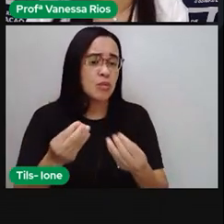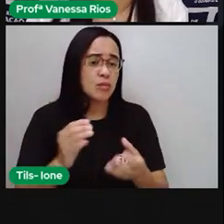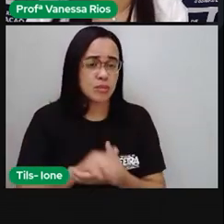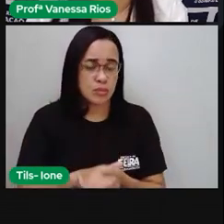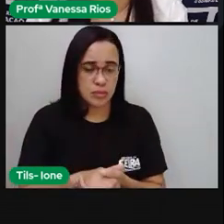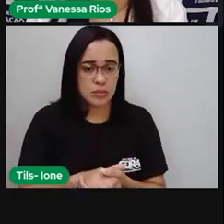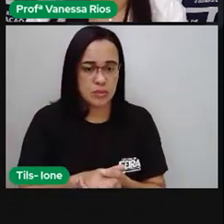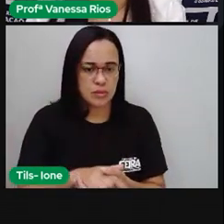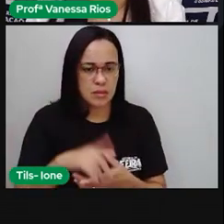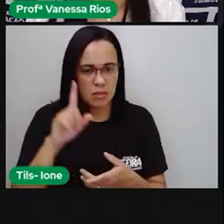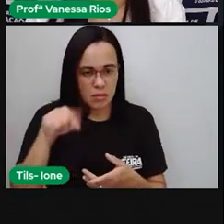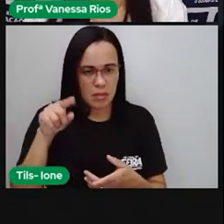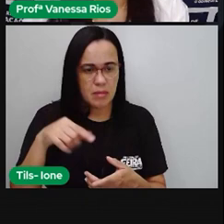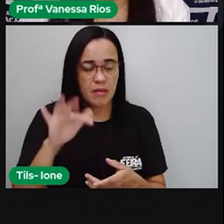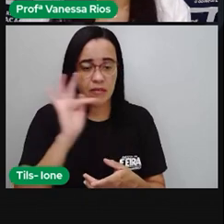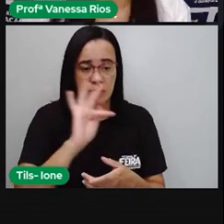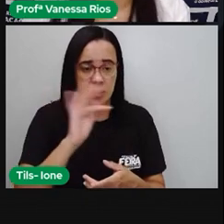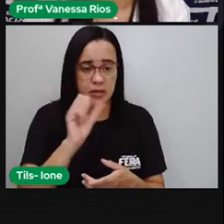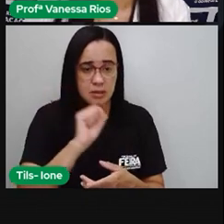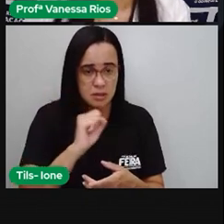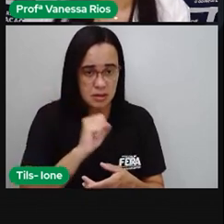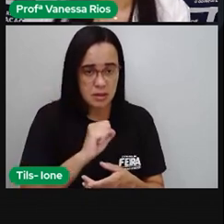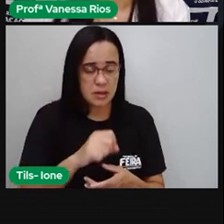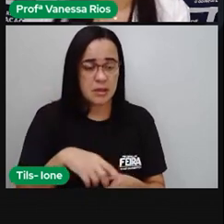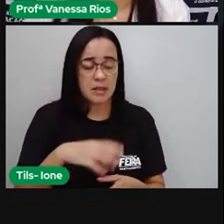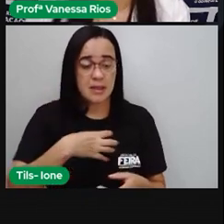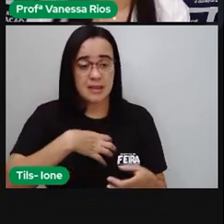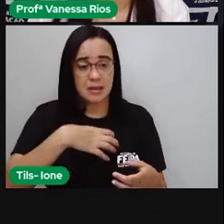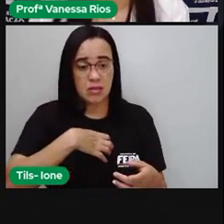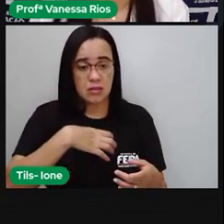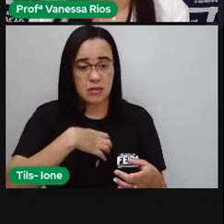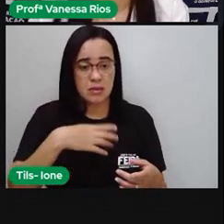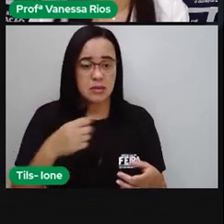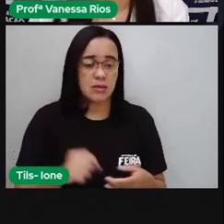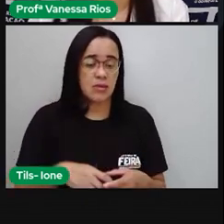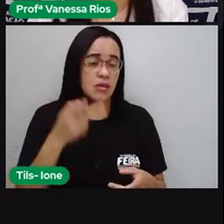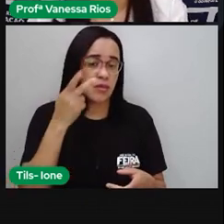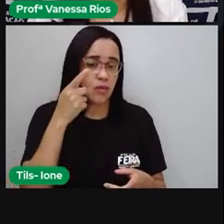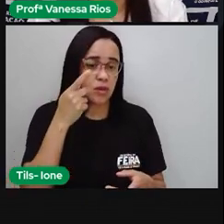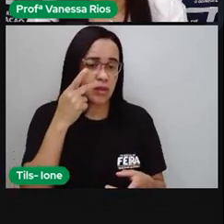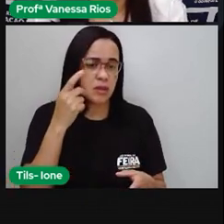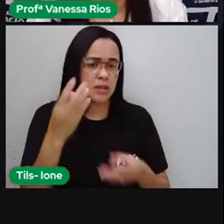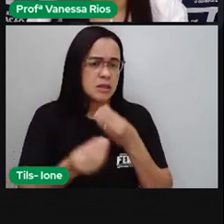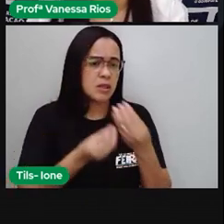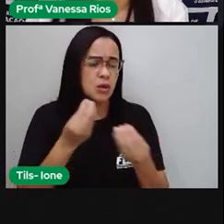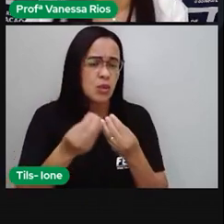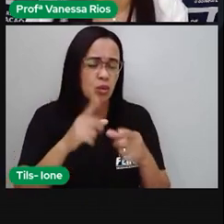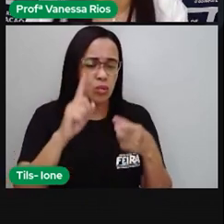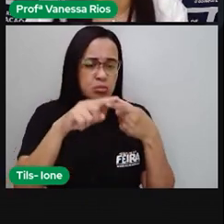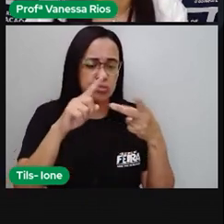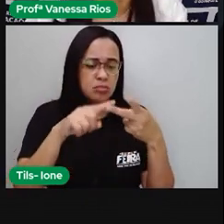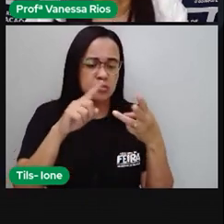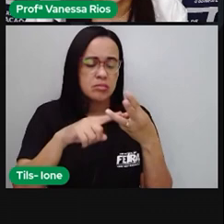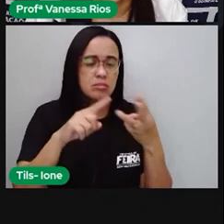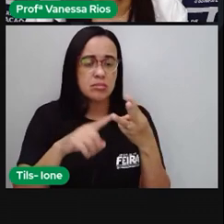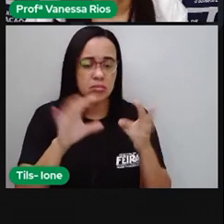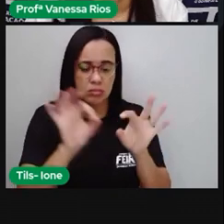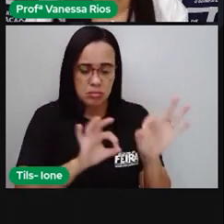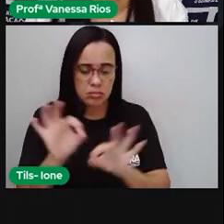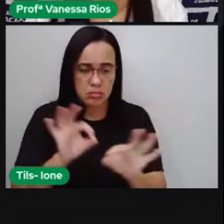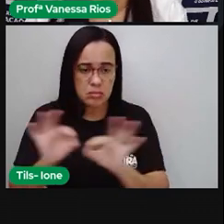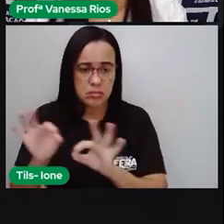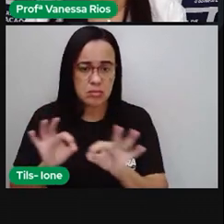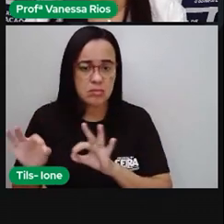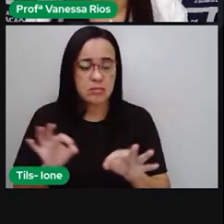Fortaleza 6,2. A prova coloca aqui como é que fica essa continha armada, né, como é o algoritmo aí